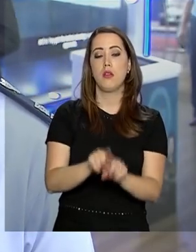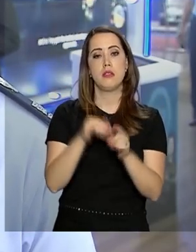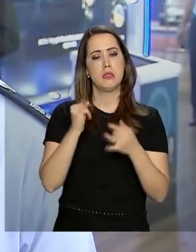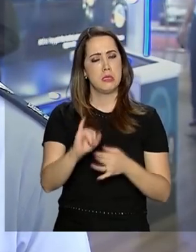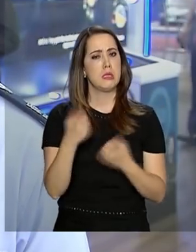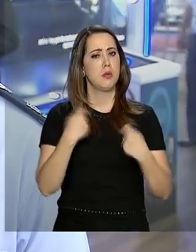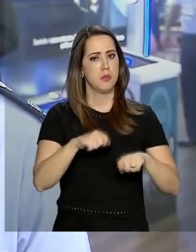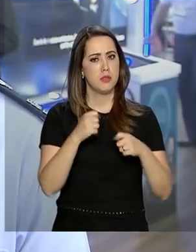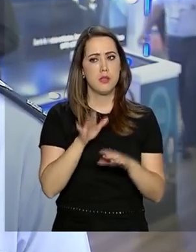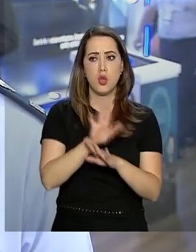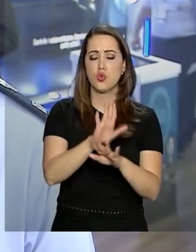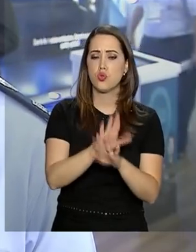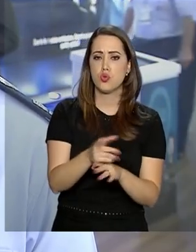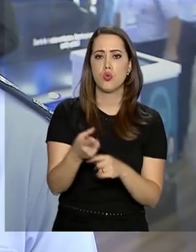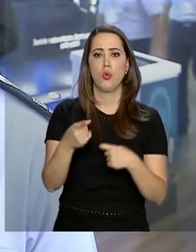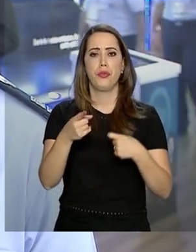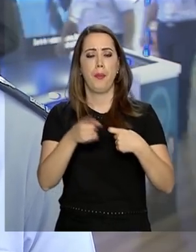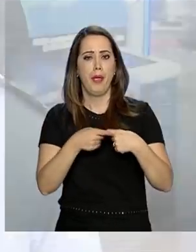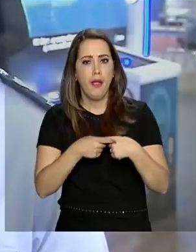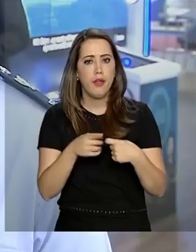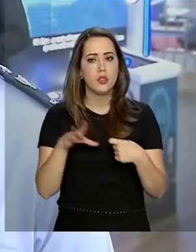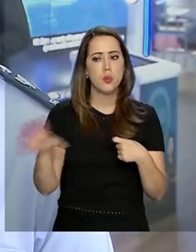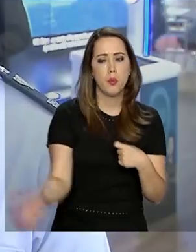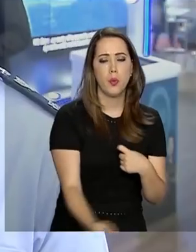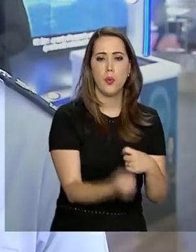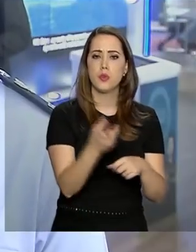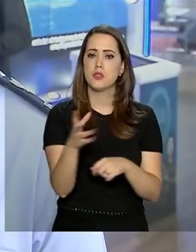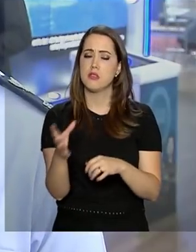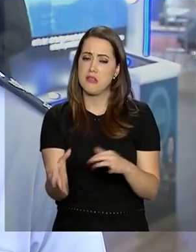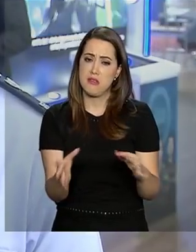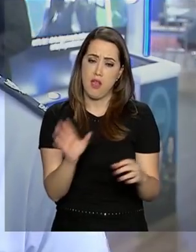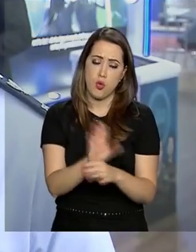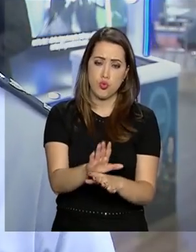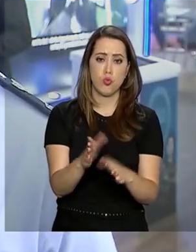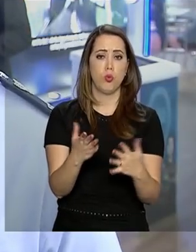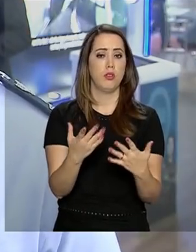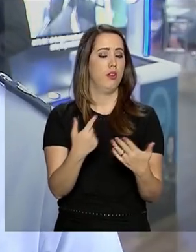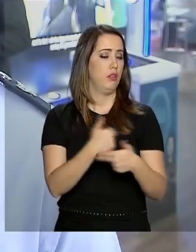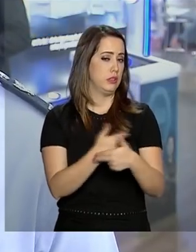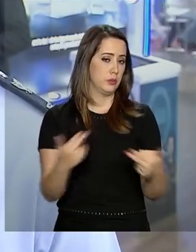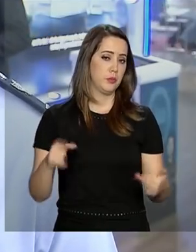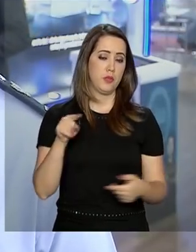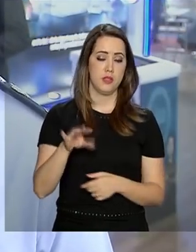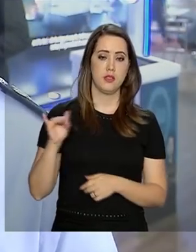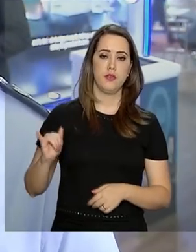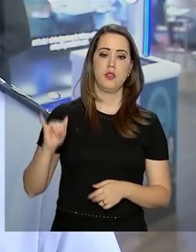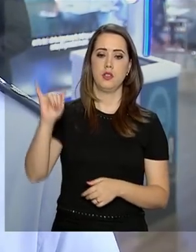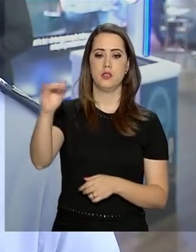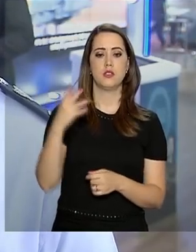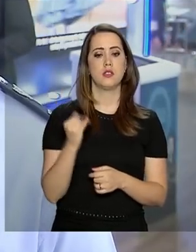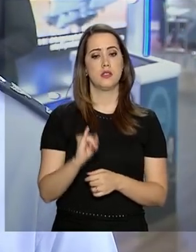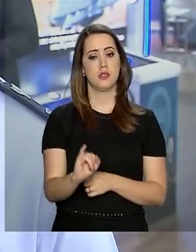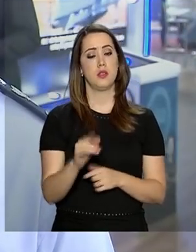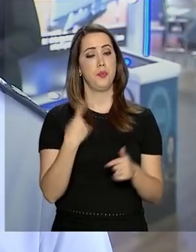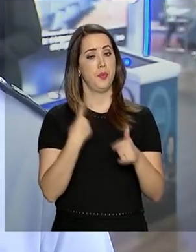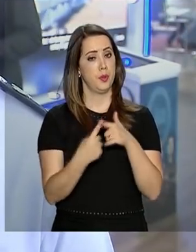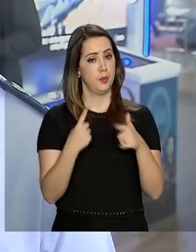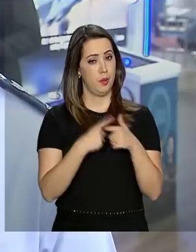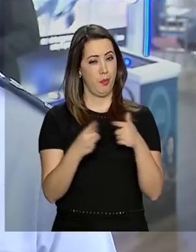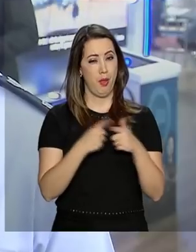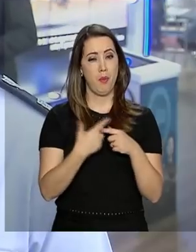aeromédica, de busca e salvamento também. Esse é o avião que, nesse caso das calamidades, para grandes